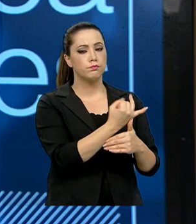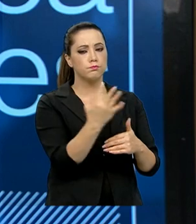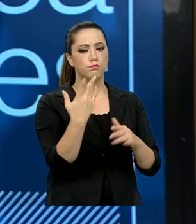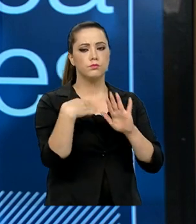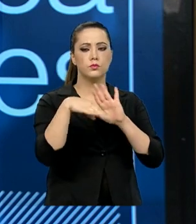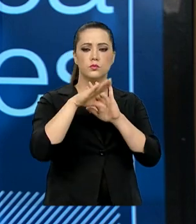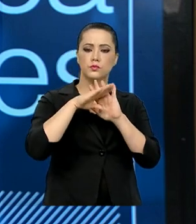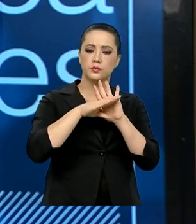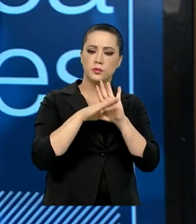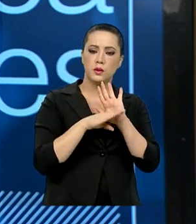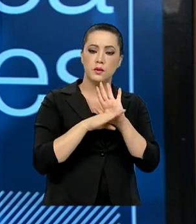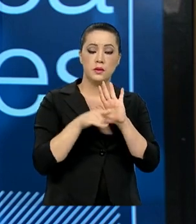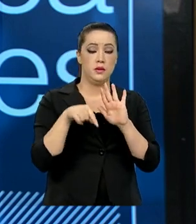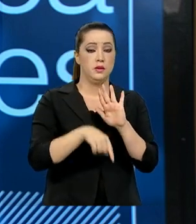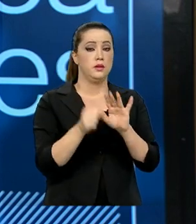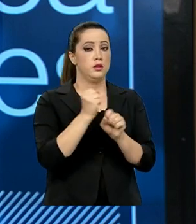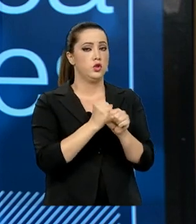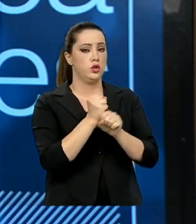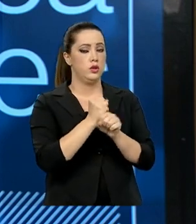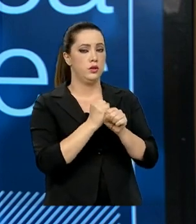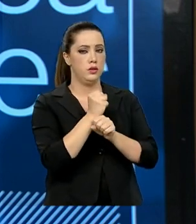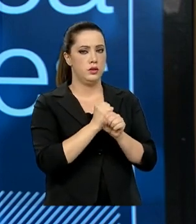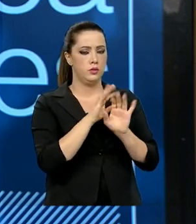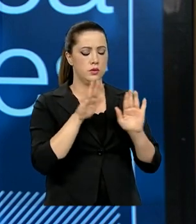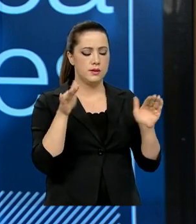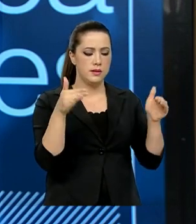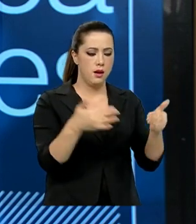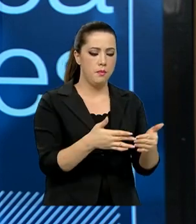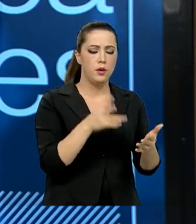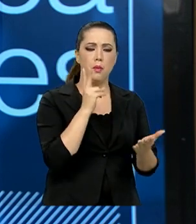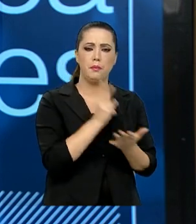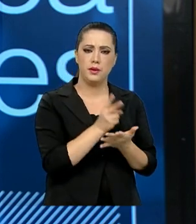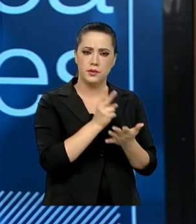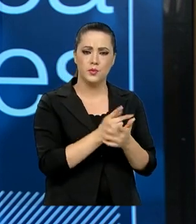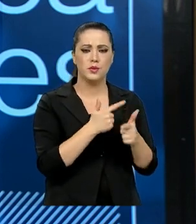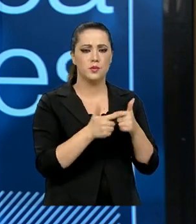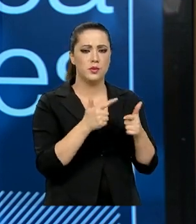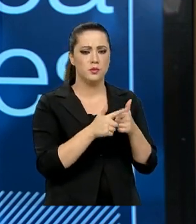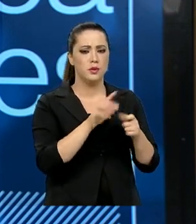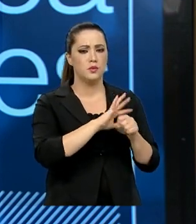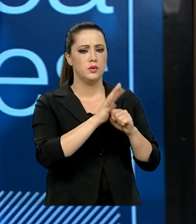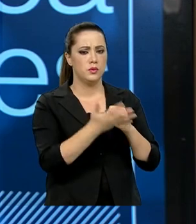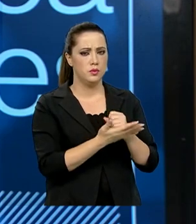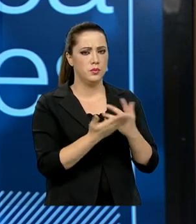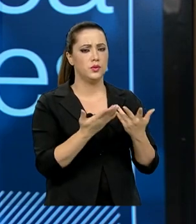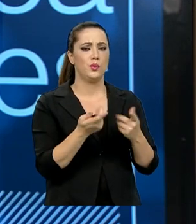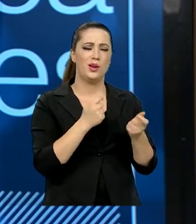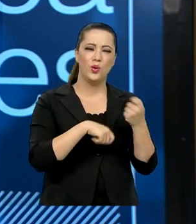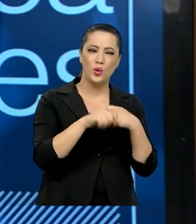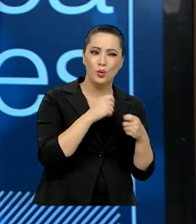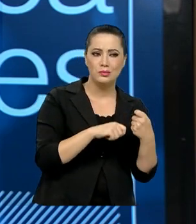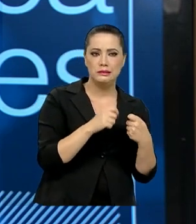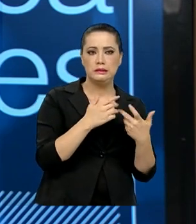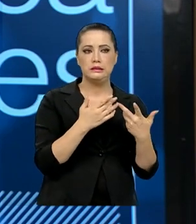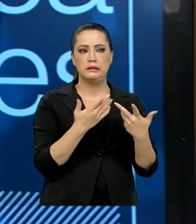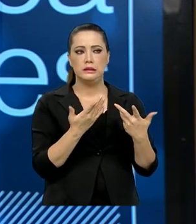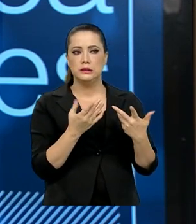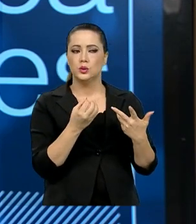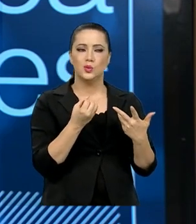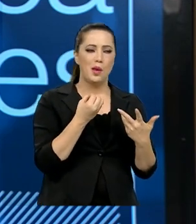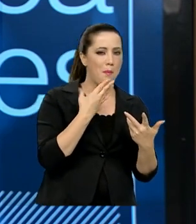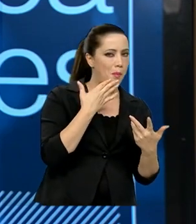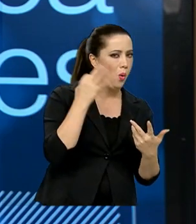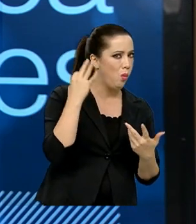programas este ano, nesta direção, mesmo em meio a essa pandemia, numa situação econômica não tão